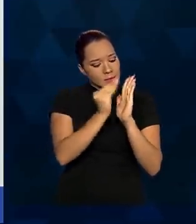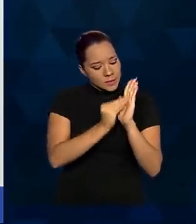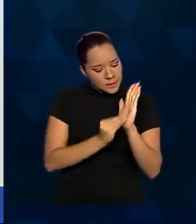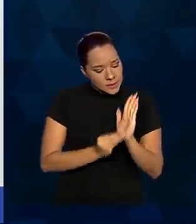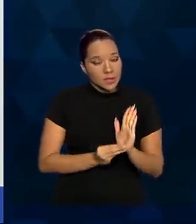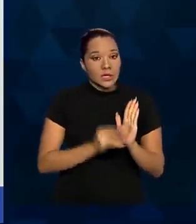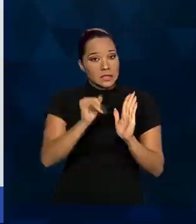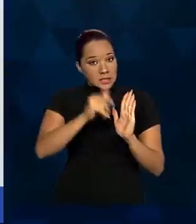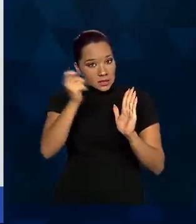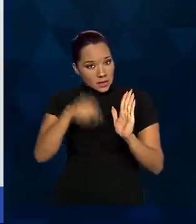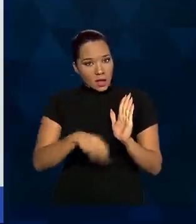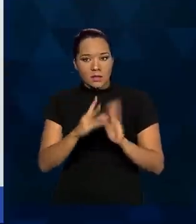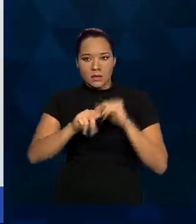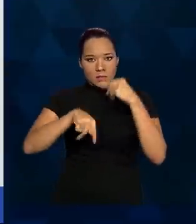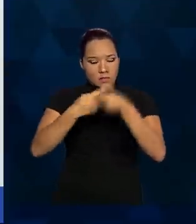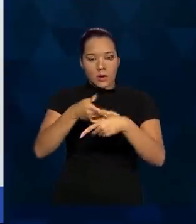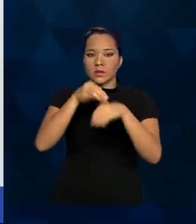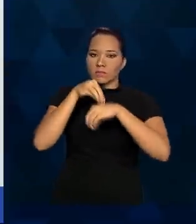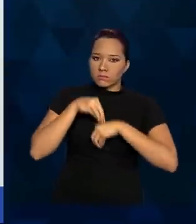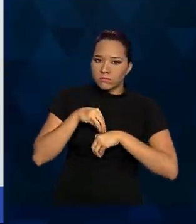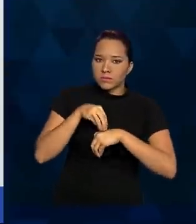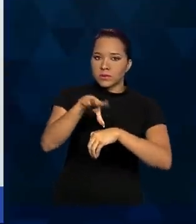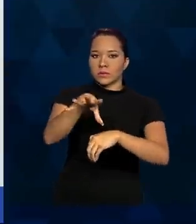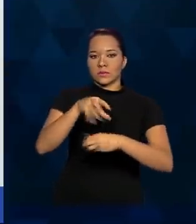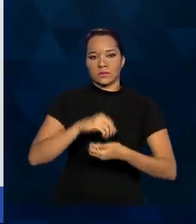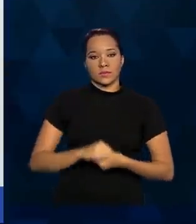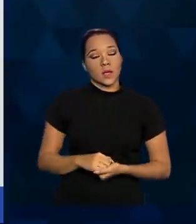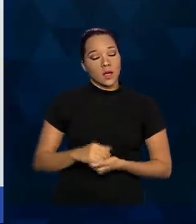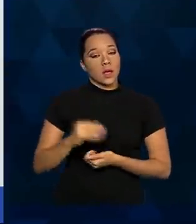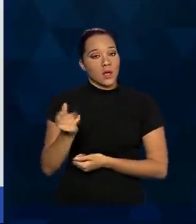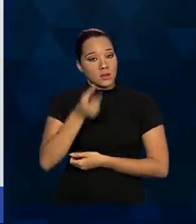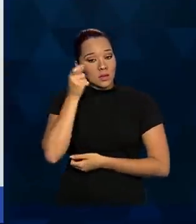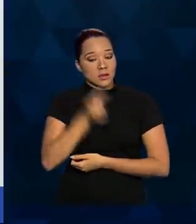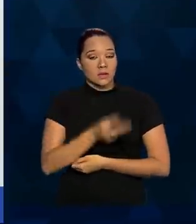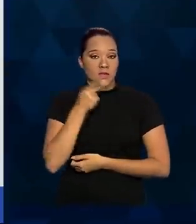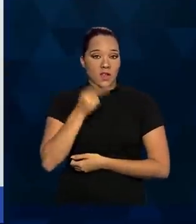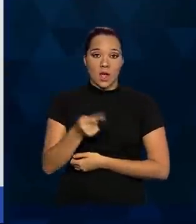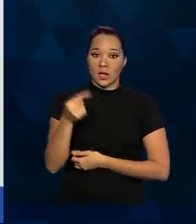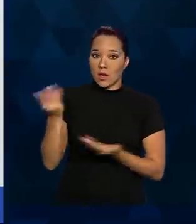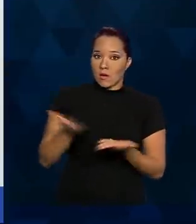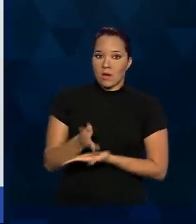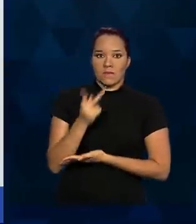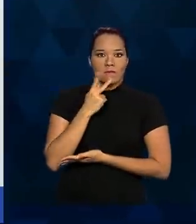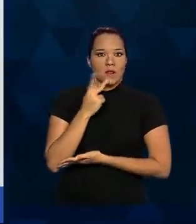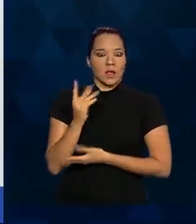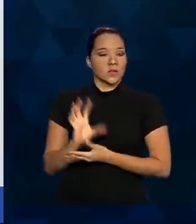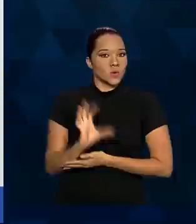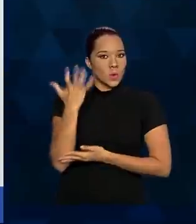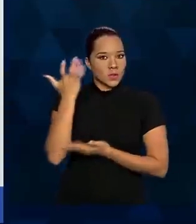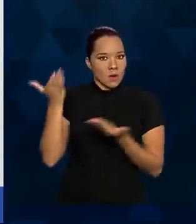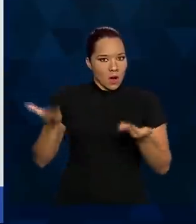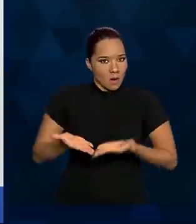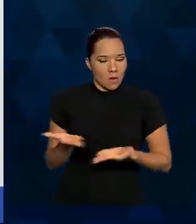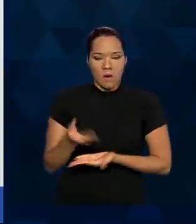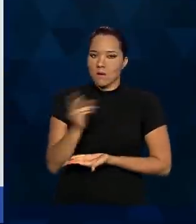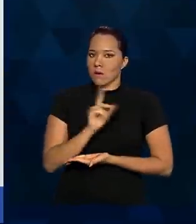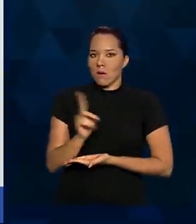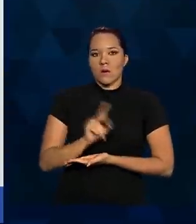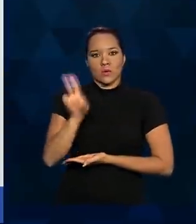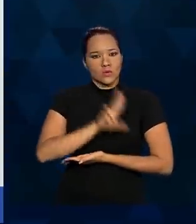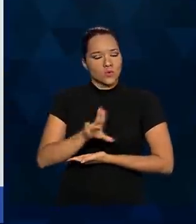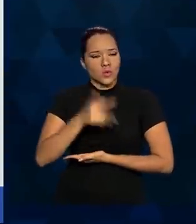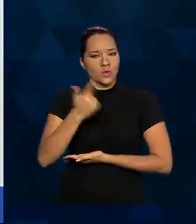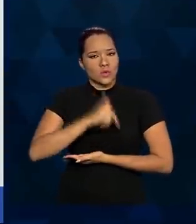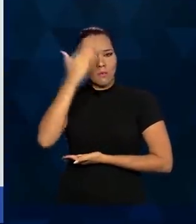apropriado, tornadas públicas. É interessante notar que nós não estamos nem falando, em nossa situação, de um uso sem